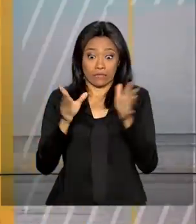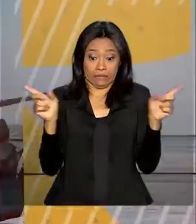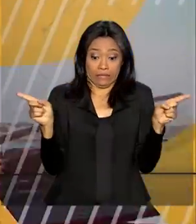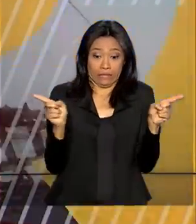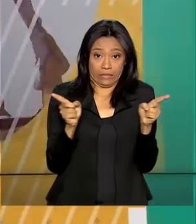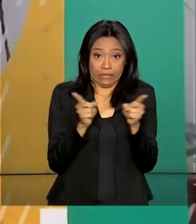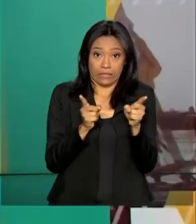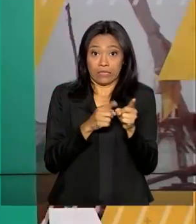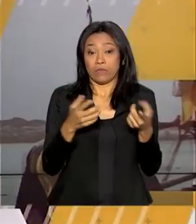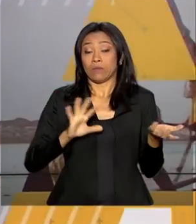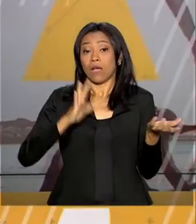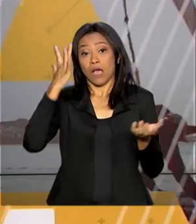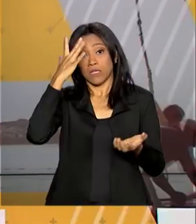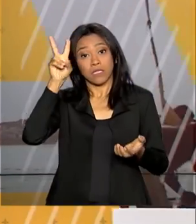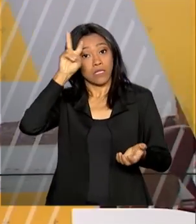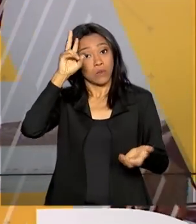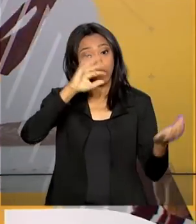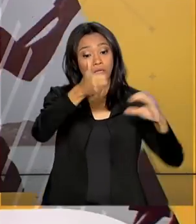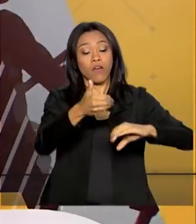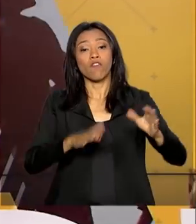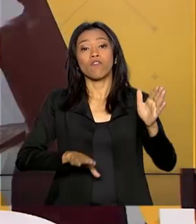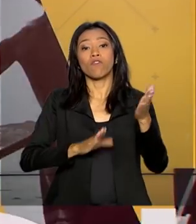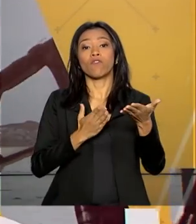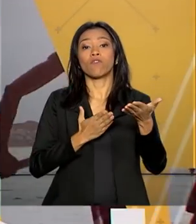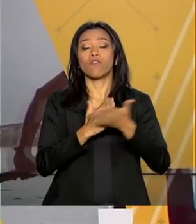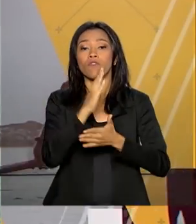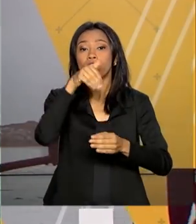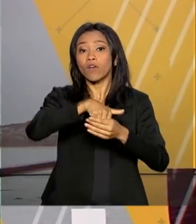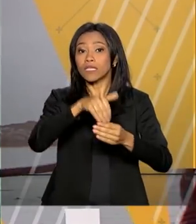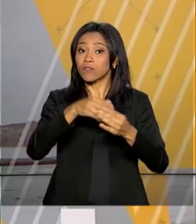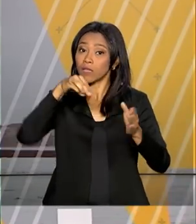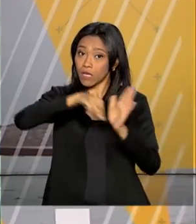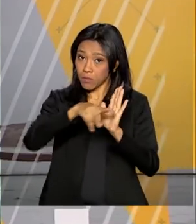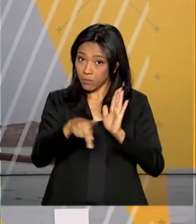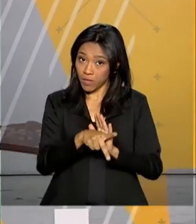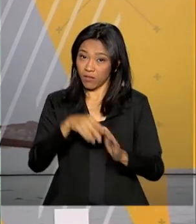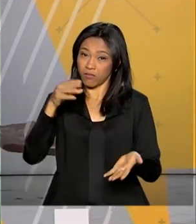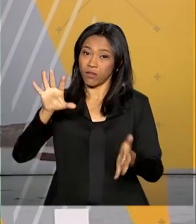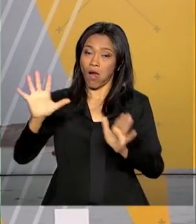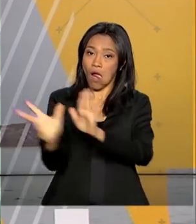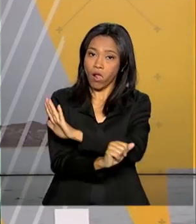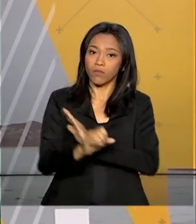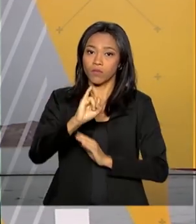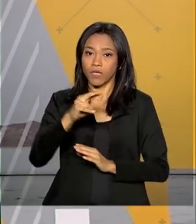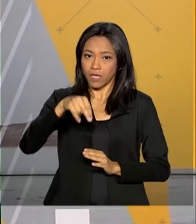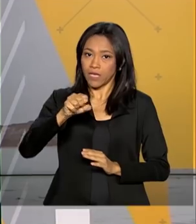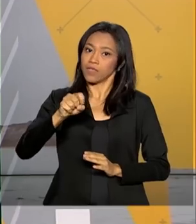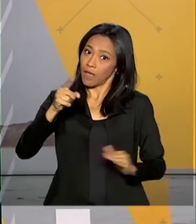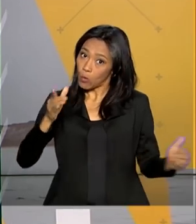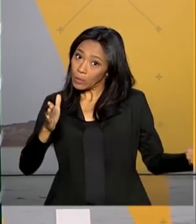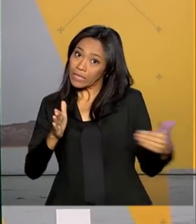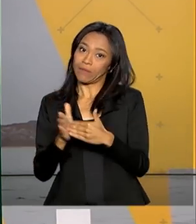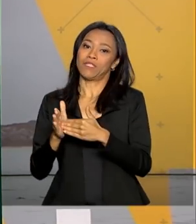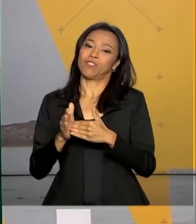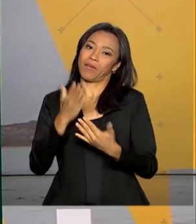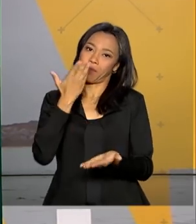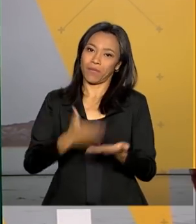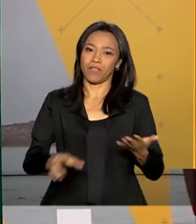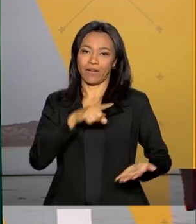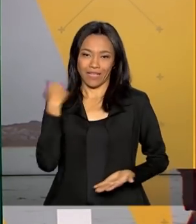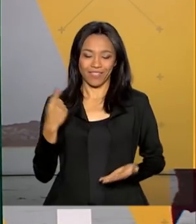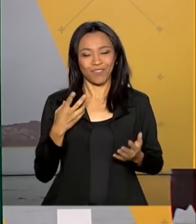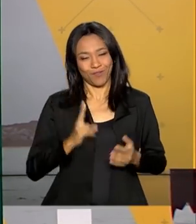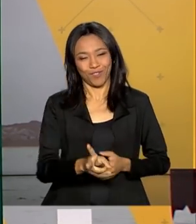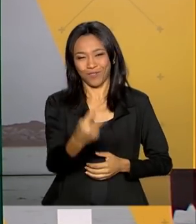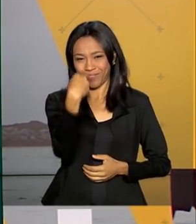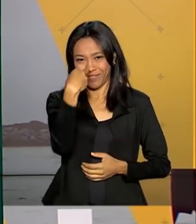Senado deixa para segunda-feira a votação da MP contra fraudes do INSS. É a data limite para a perda da validade. Fique com